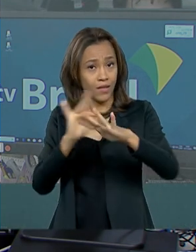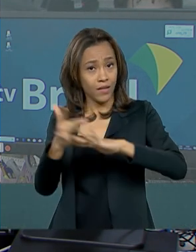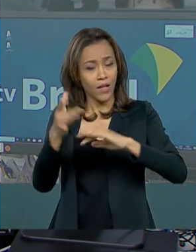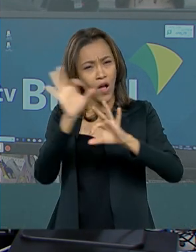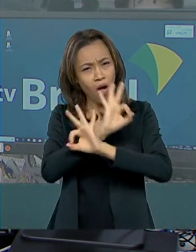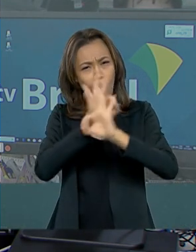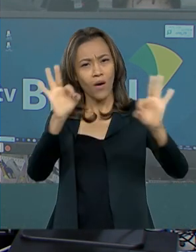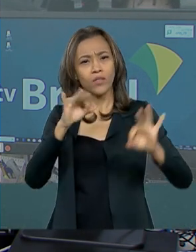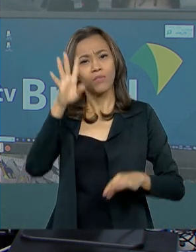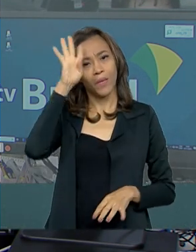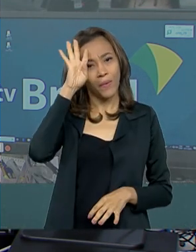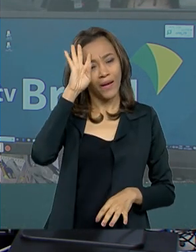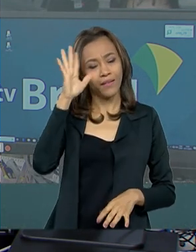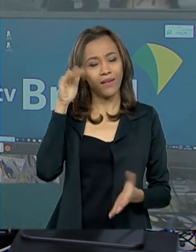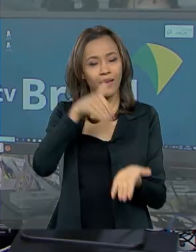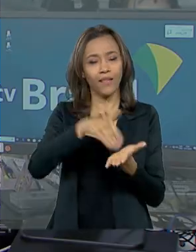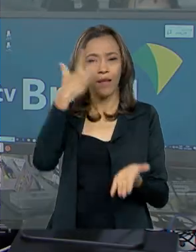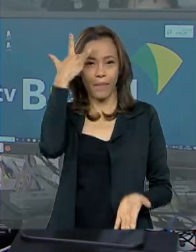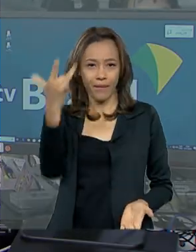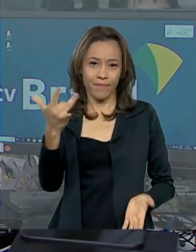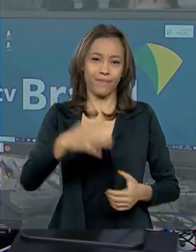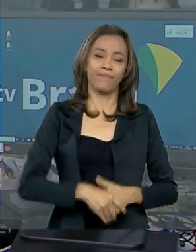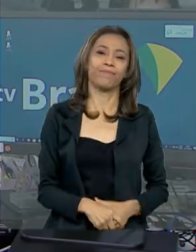Ótima quarta-feira para você e até amanhã!